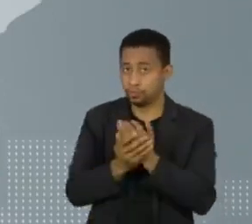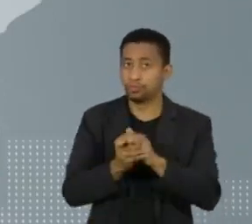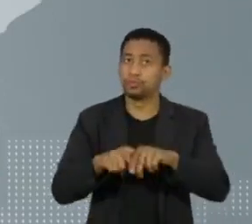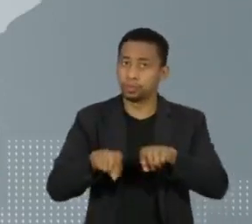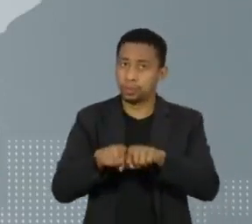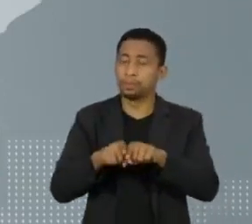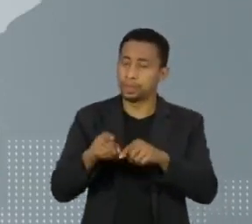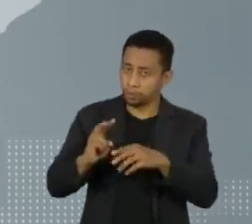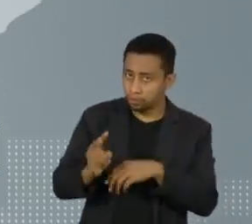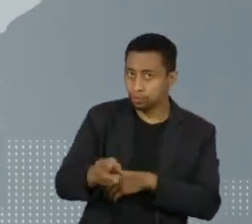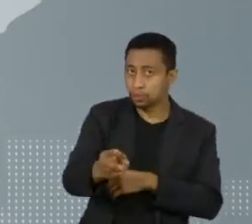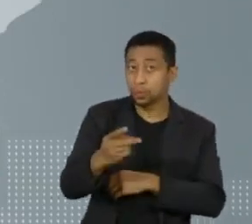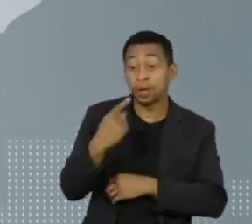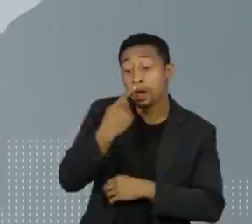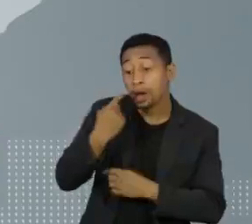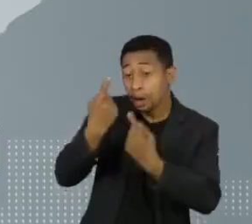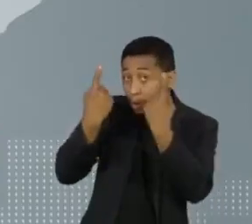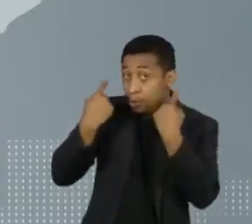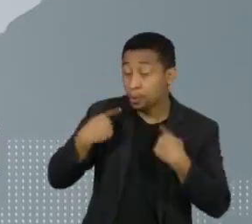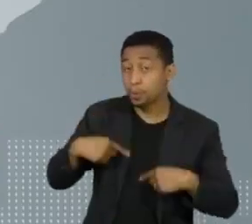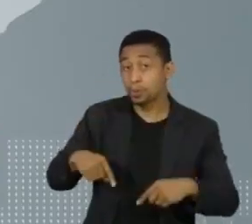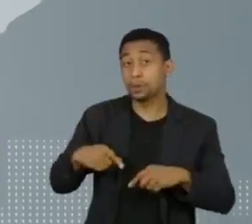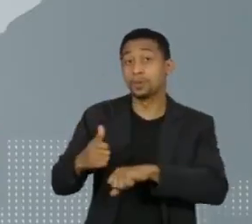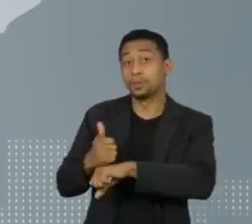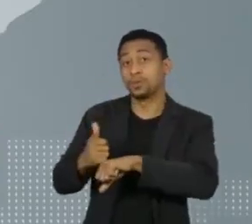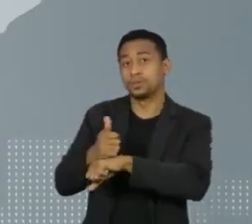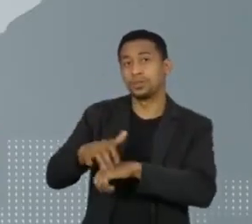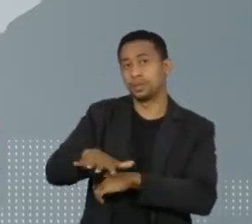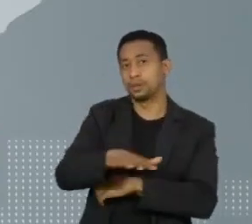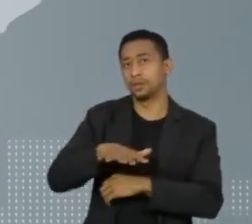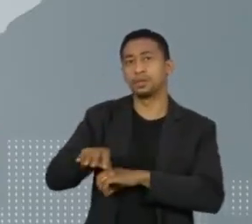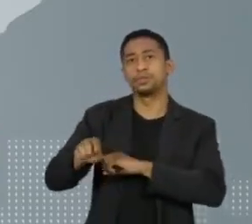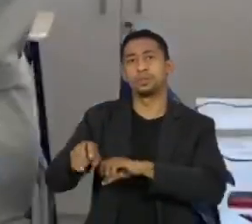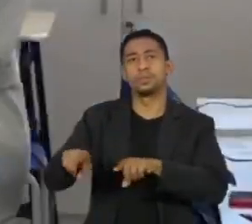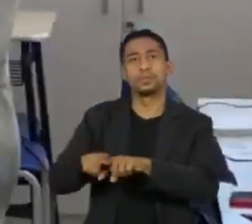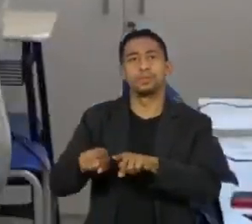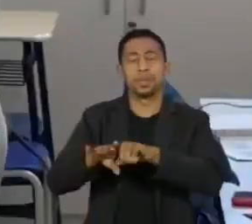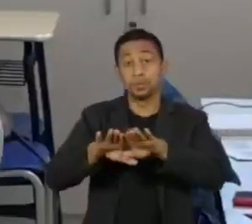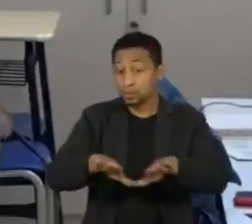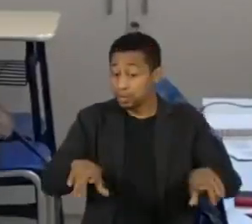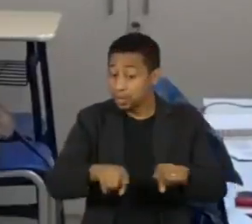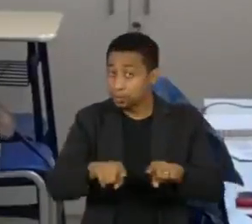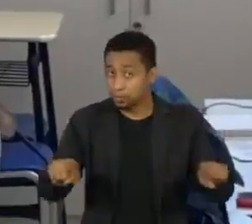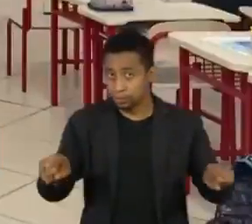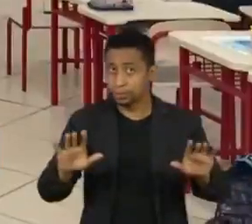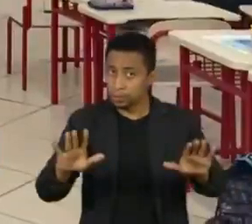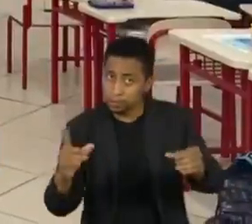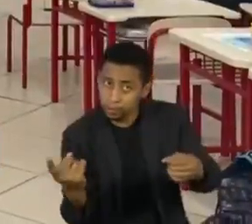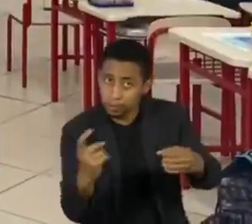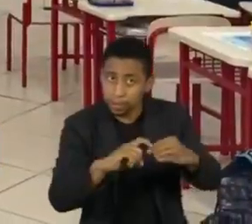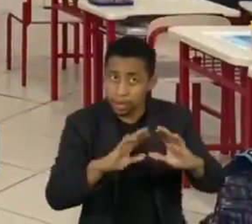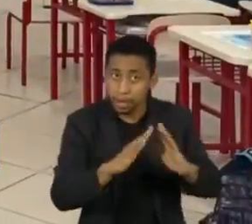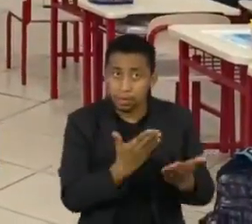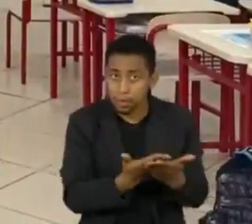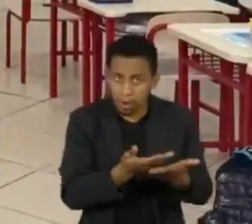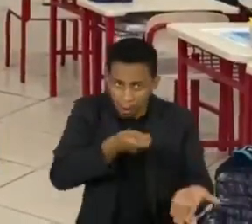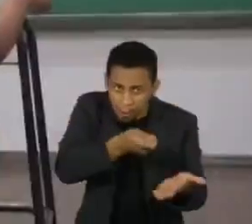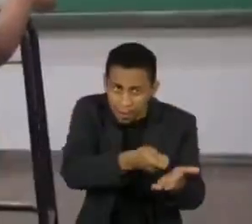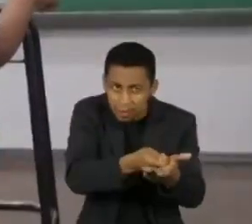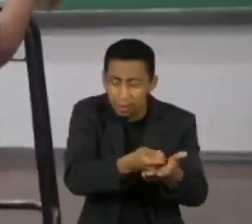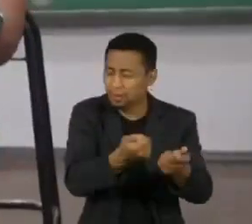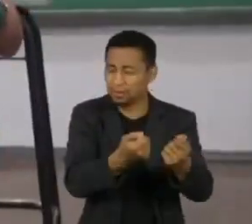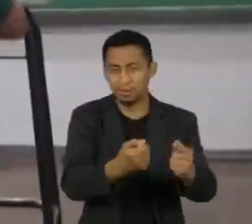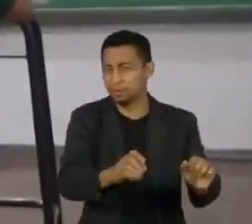paulista vai destinar testes de covid-19 para profissionais de educação e estudantes. Mas o retorno dos alunos não será obrigatório.